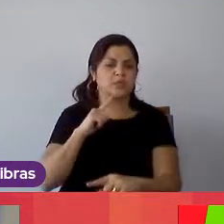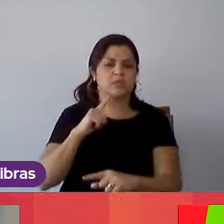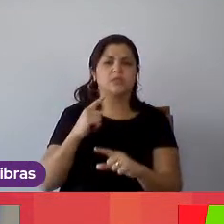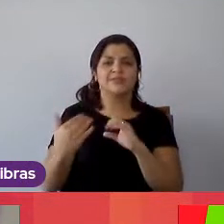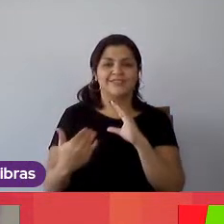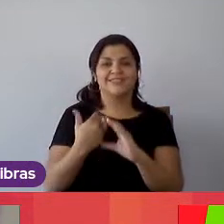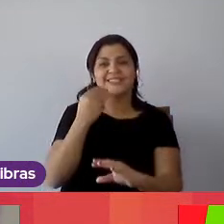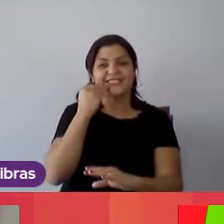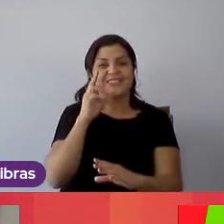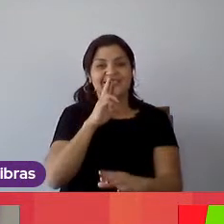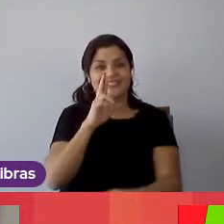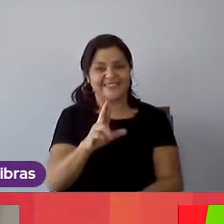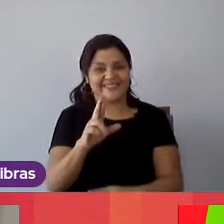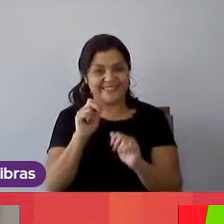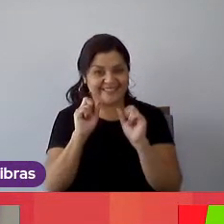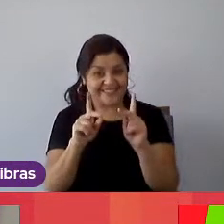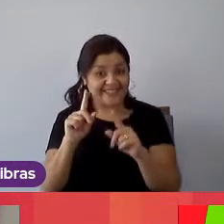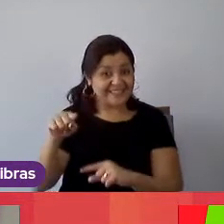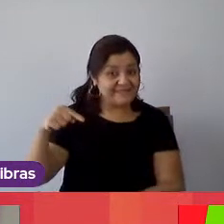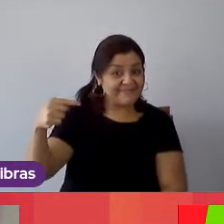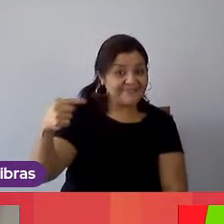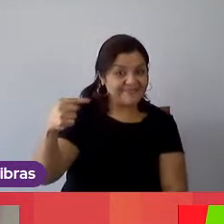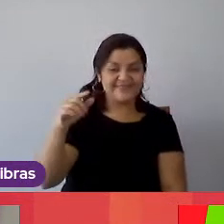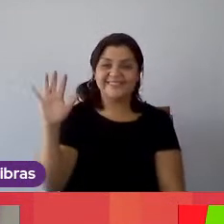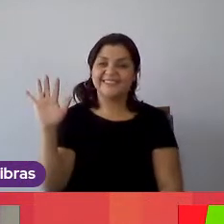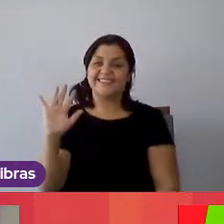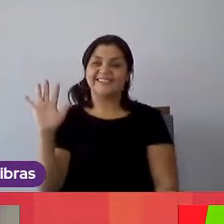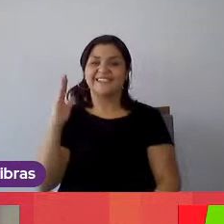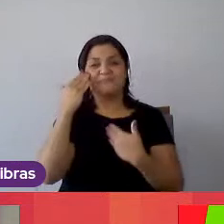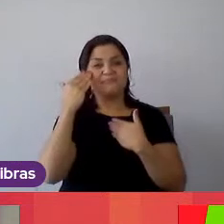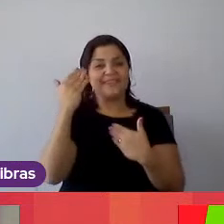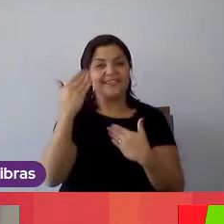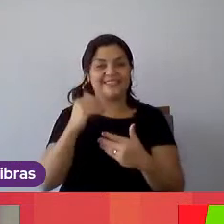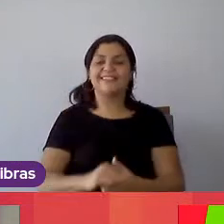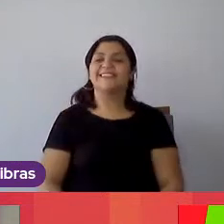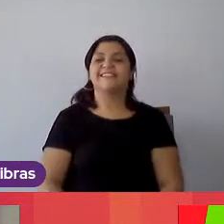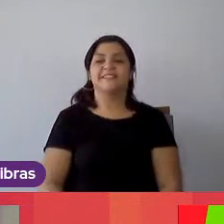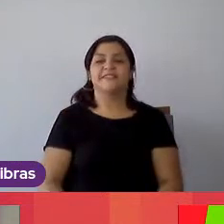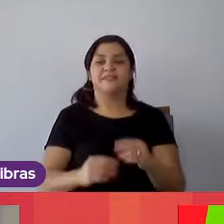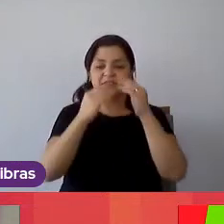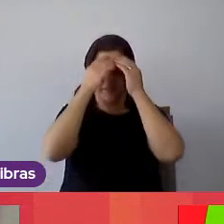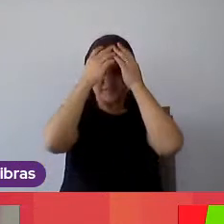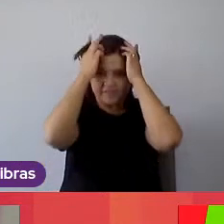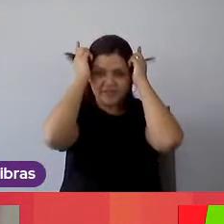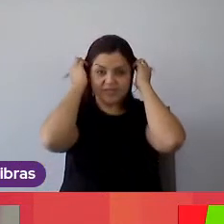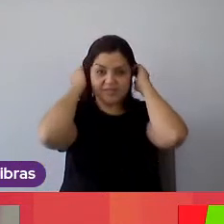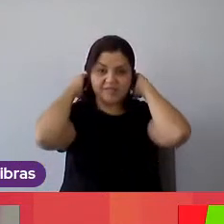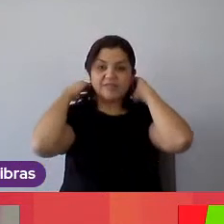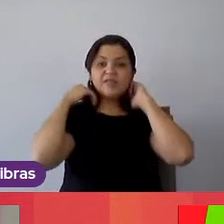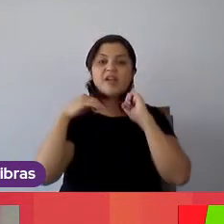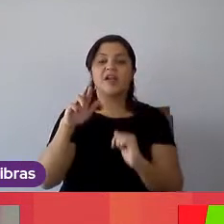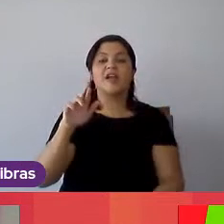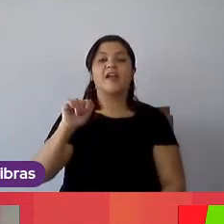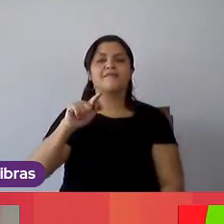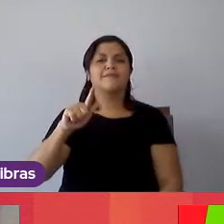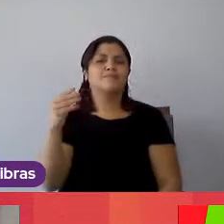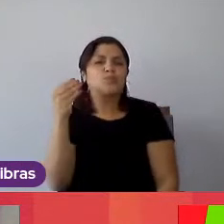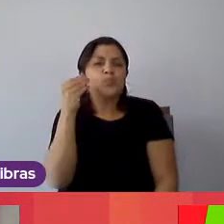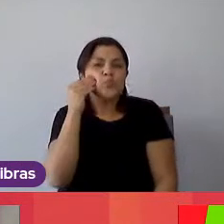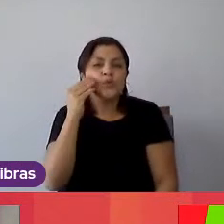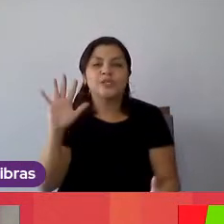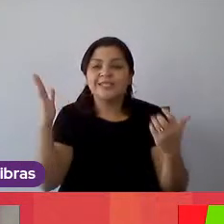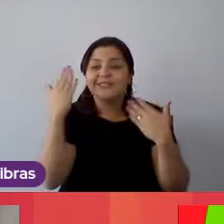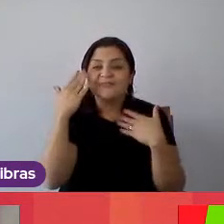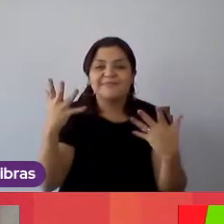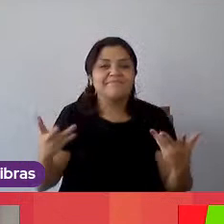gente responde depois tá bom mas muito obrigada beijo pessoal muito obrigado foi excepcional